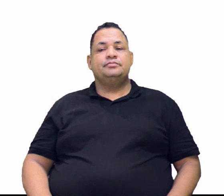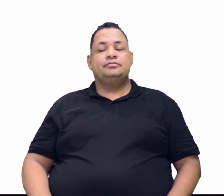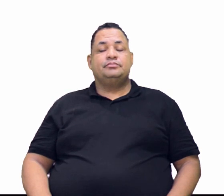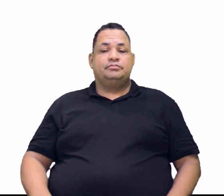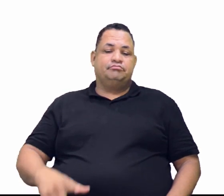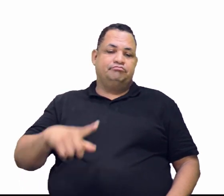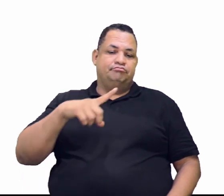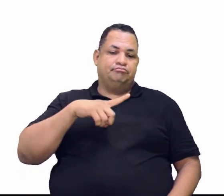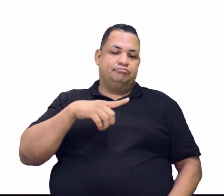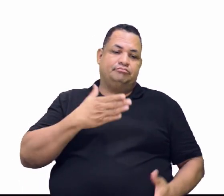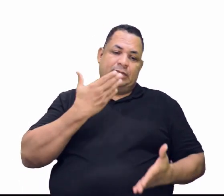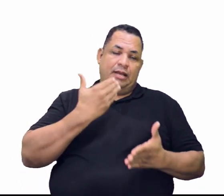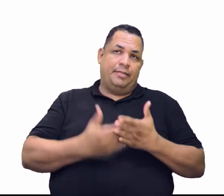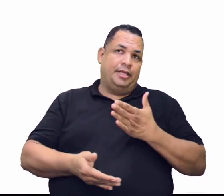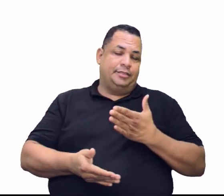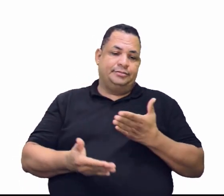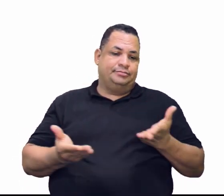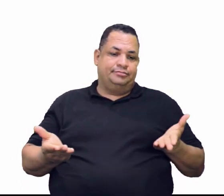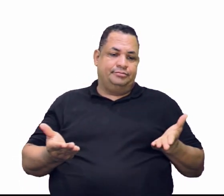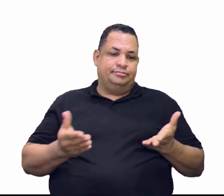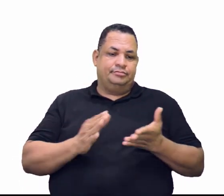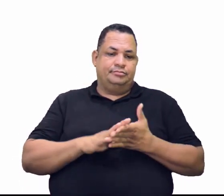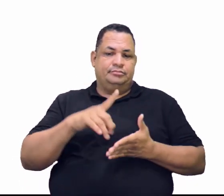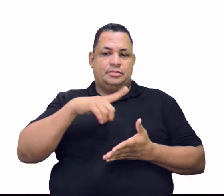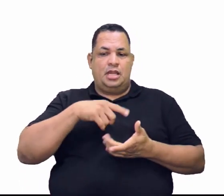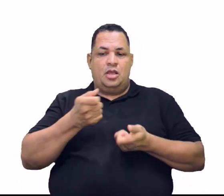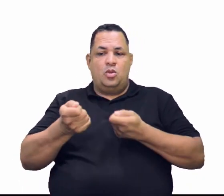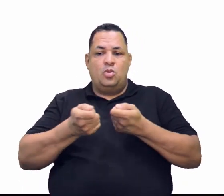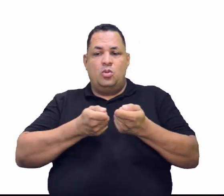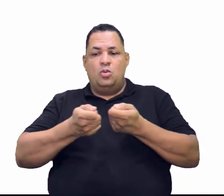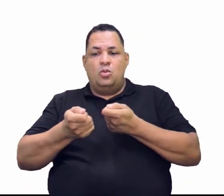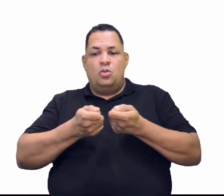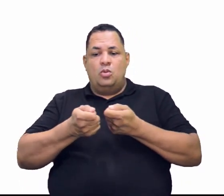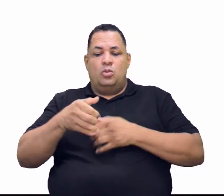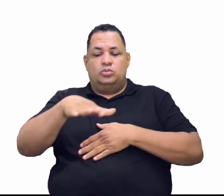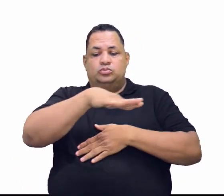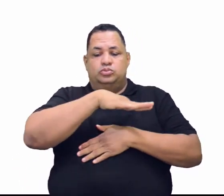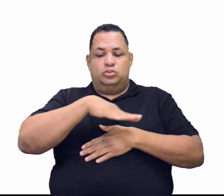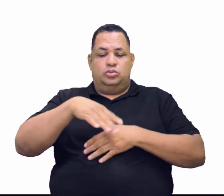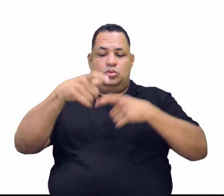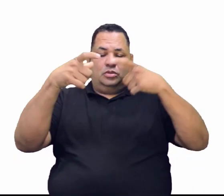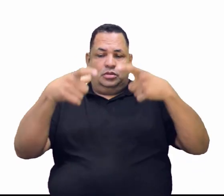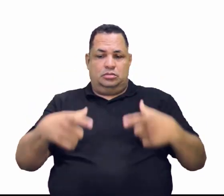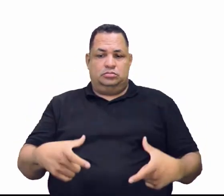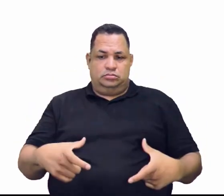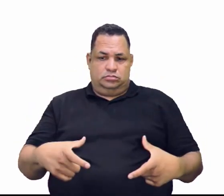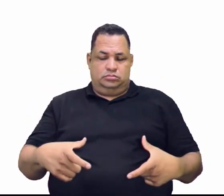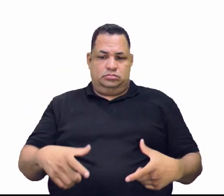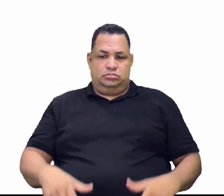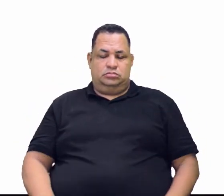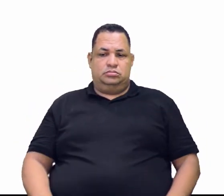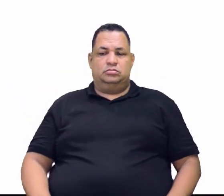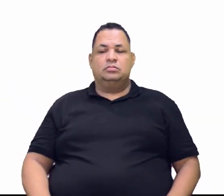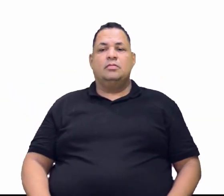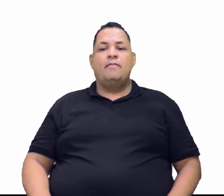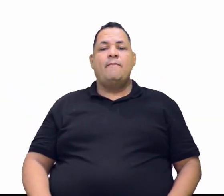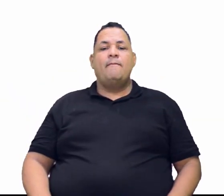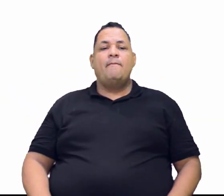Então, tem a quebra. Tem um controle. Os caras que detinham a região.